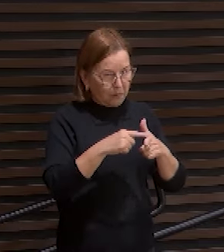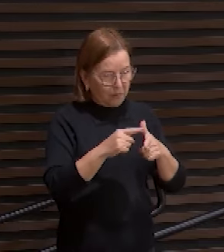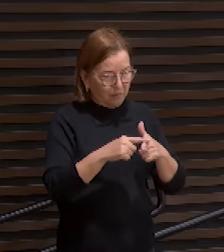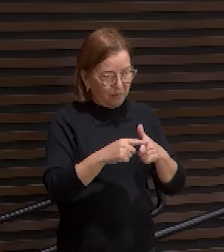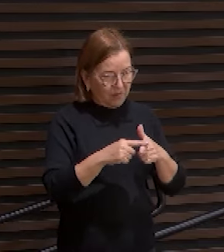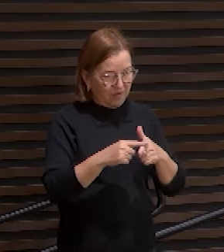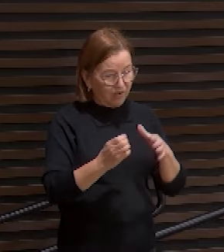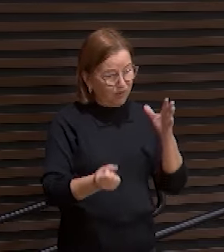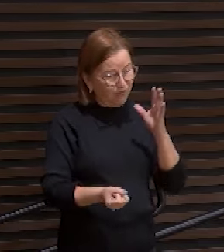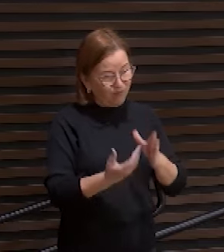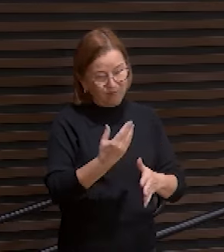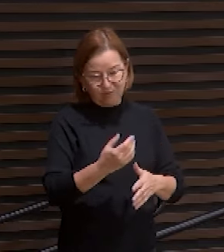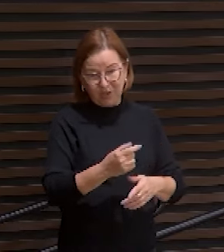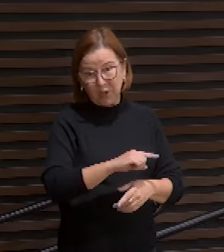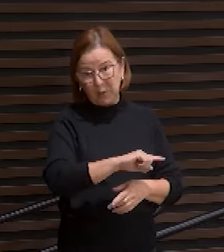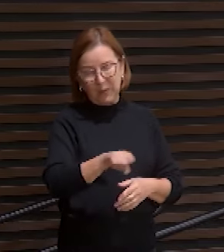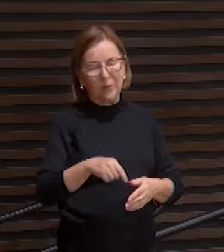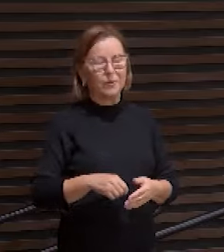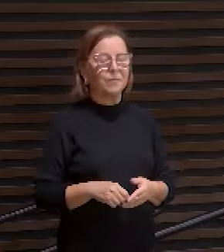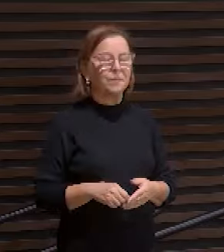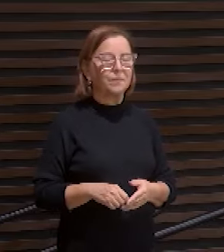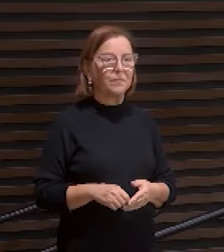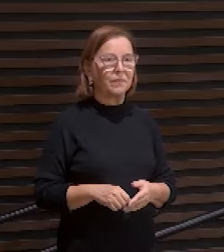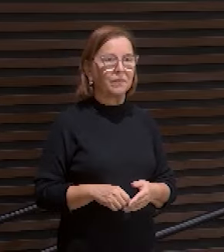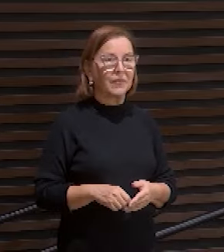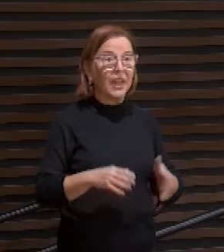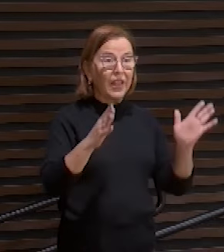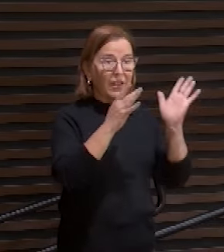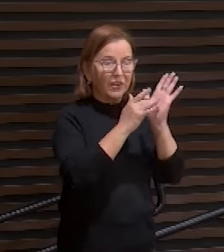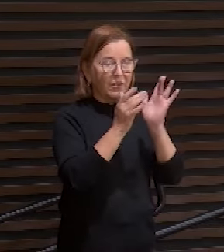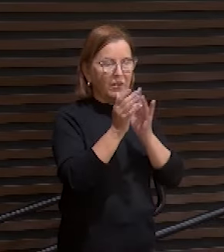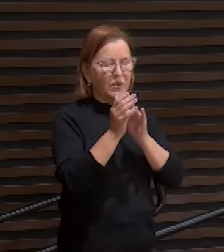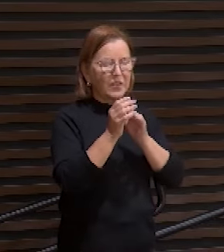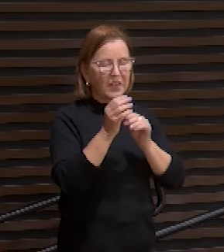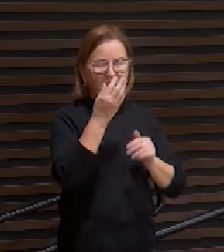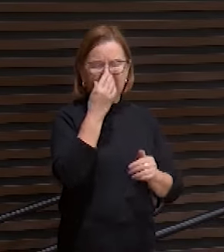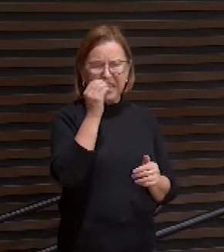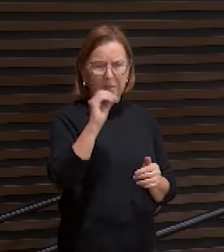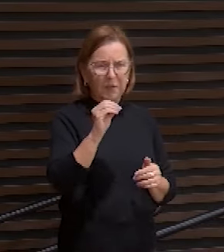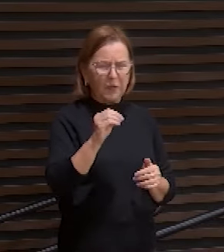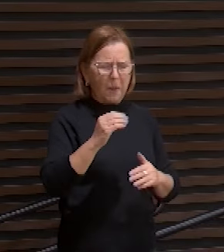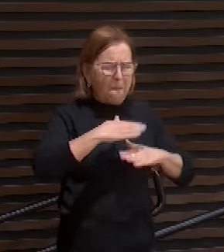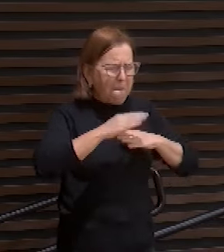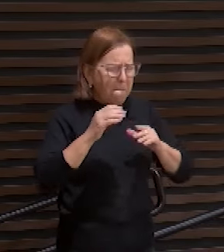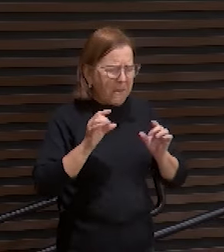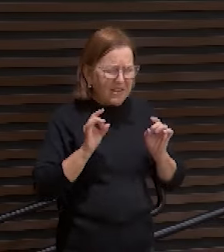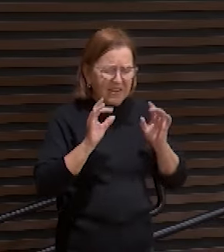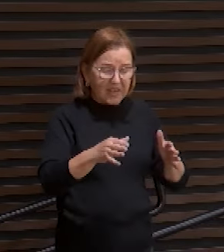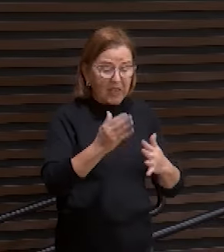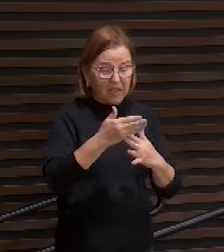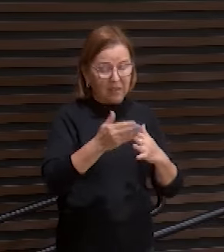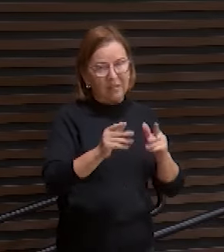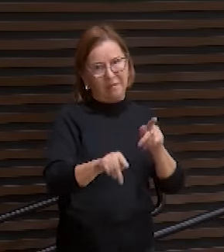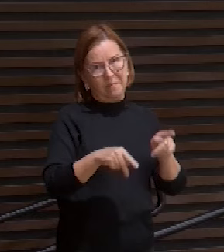E o verso 3 diz que ele era desprezado e o mais rejeitado entre os homens.